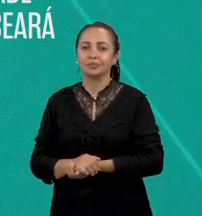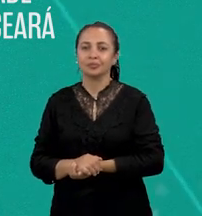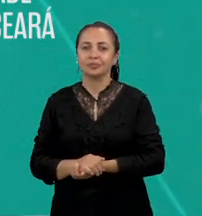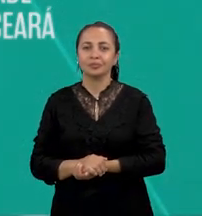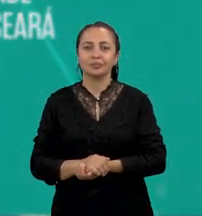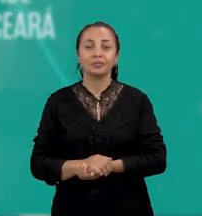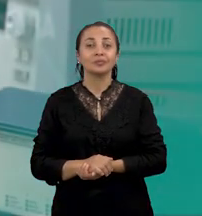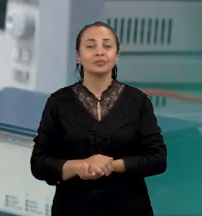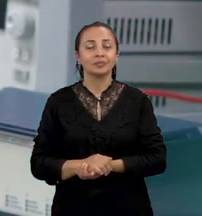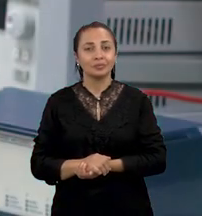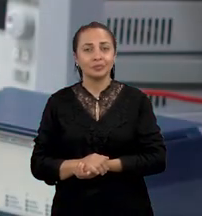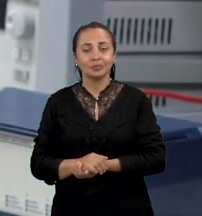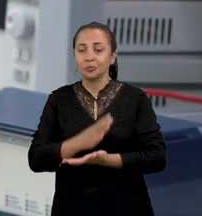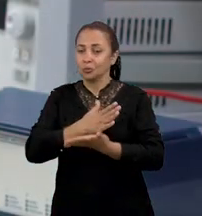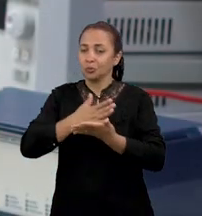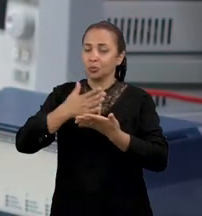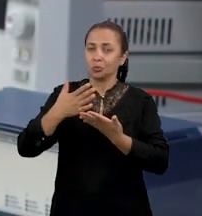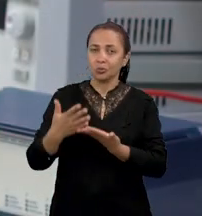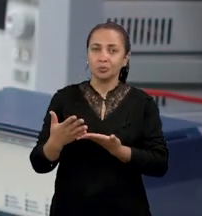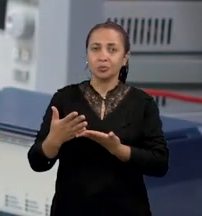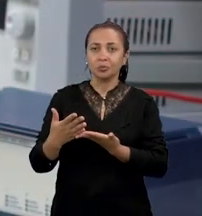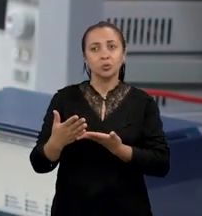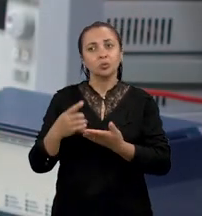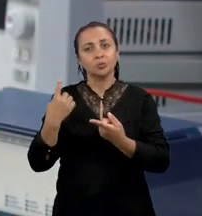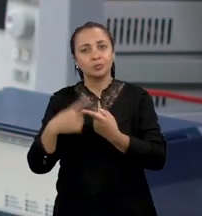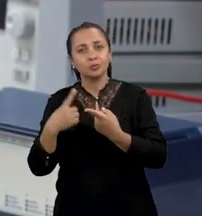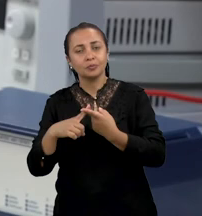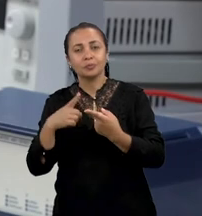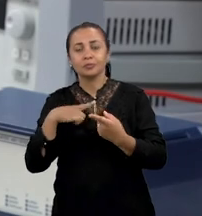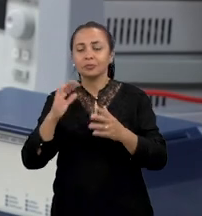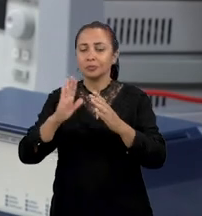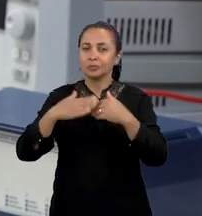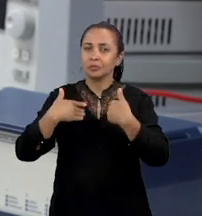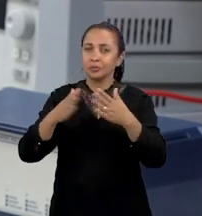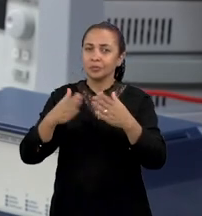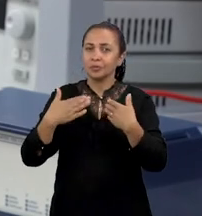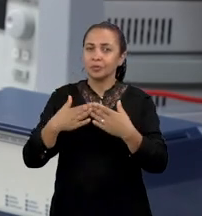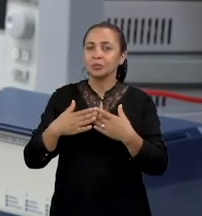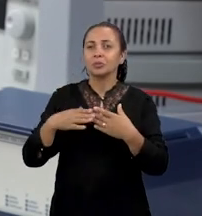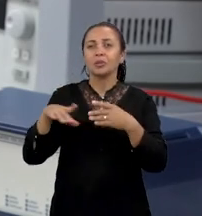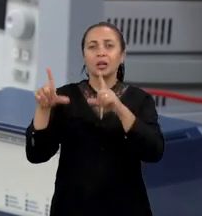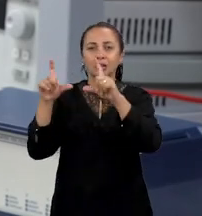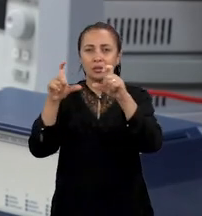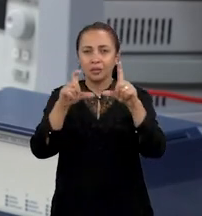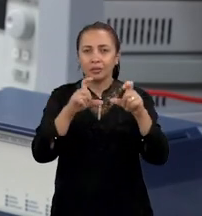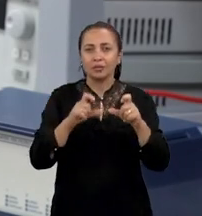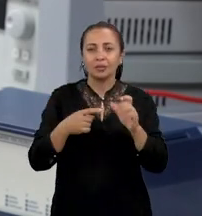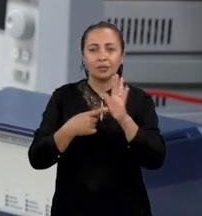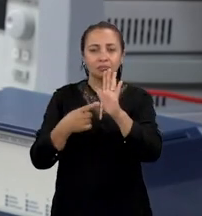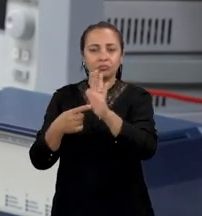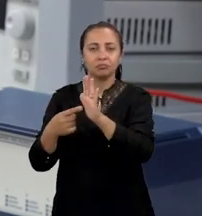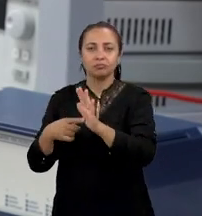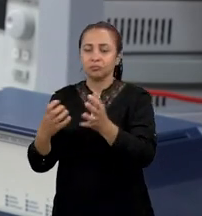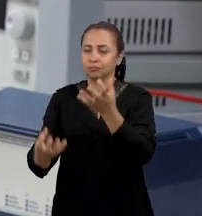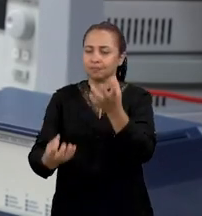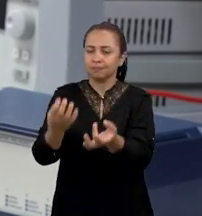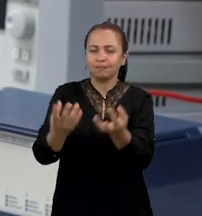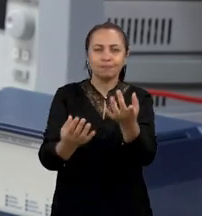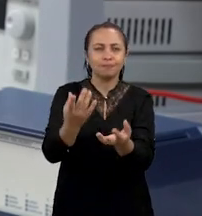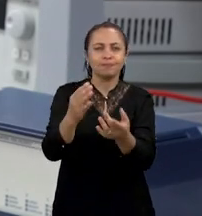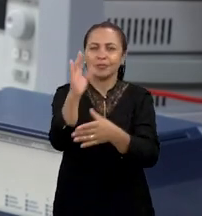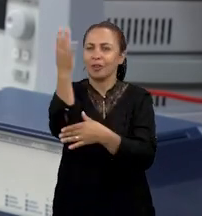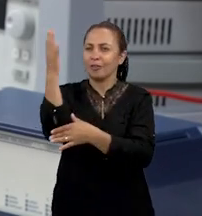Essa pesquisa, ela iniciou devido à grande demanda que tinha na mídia, mostrando incêndios